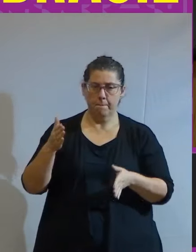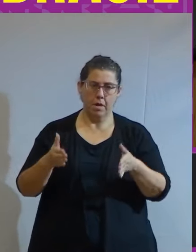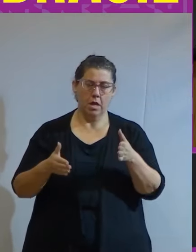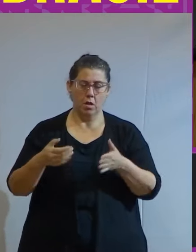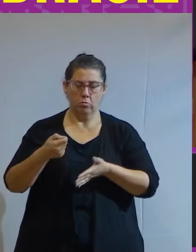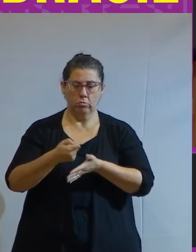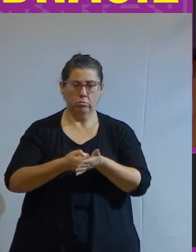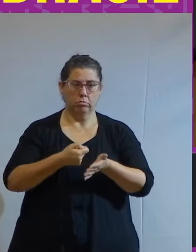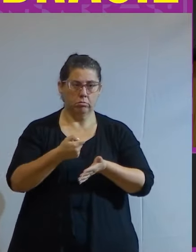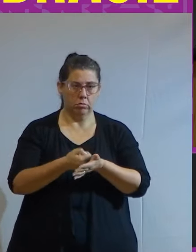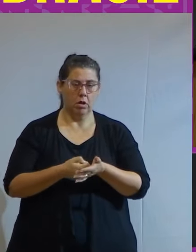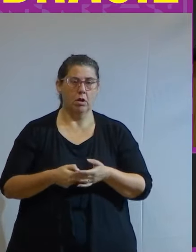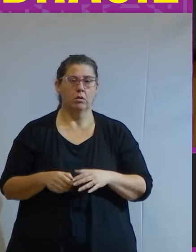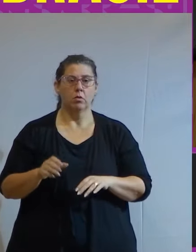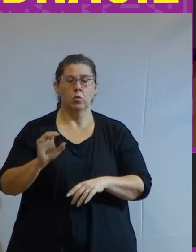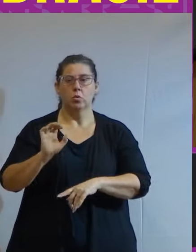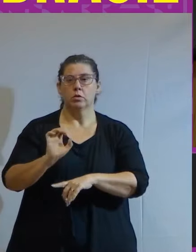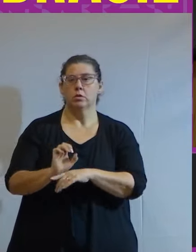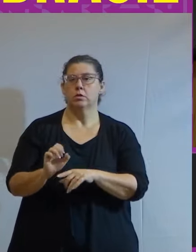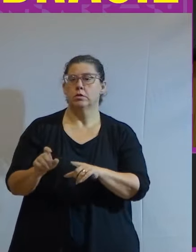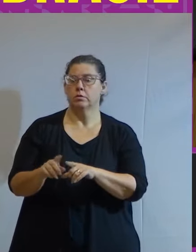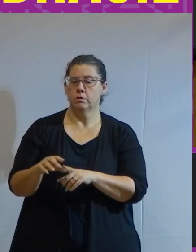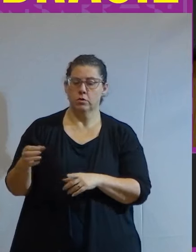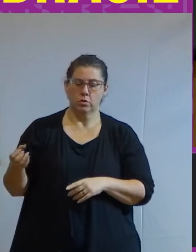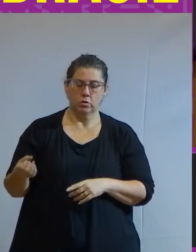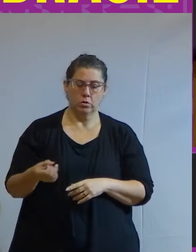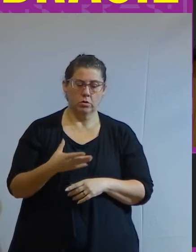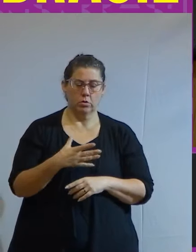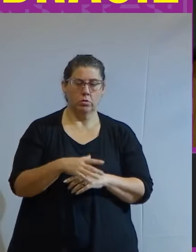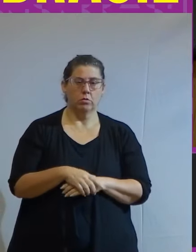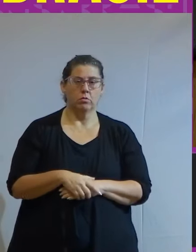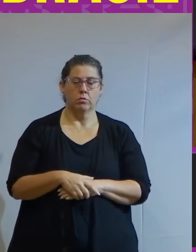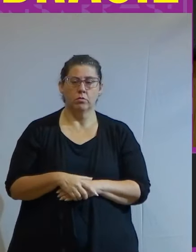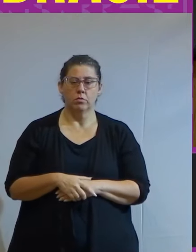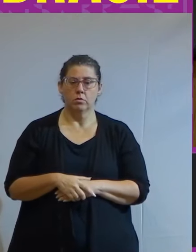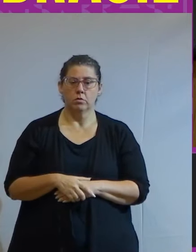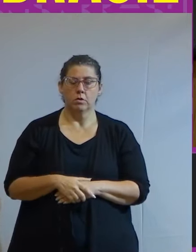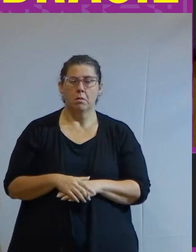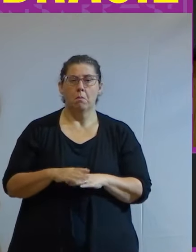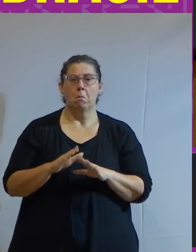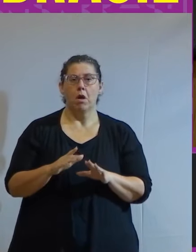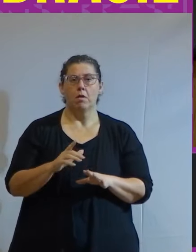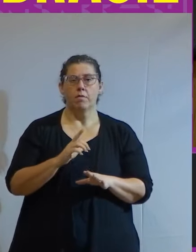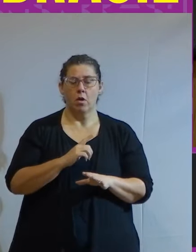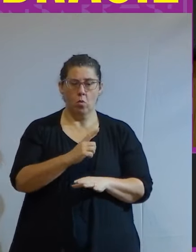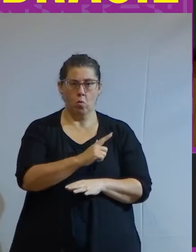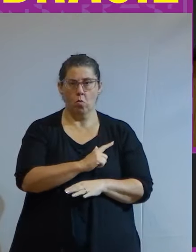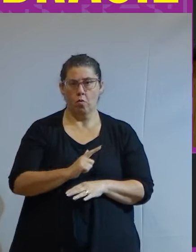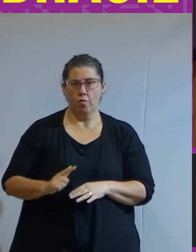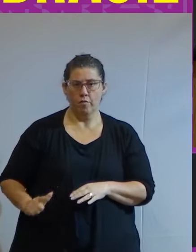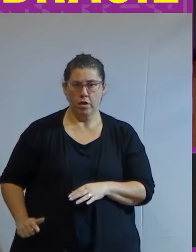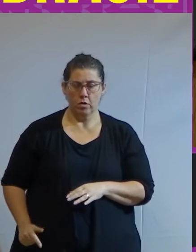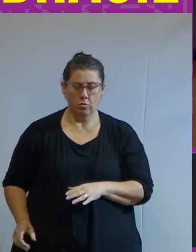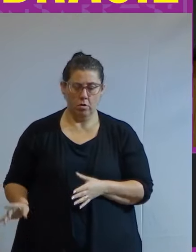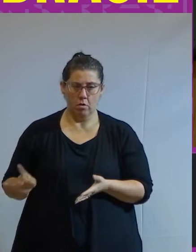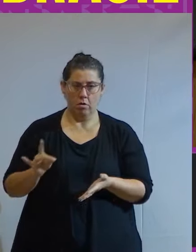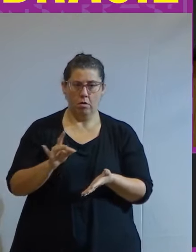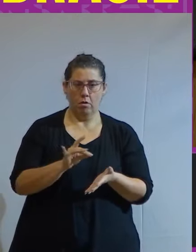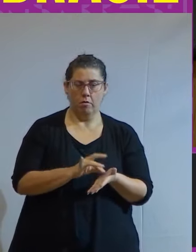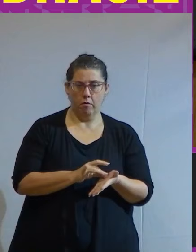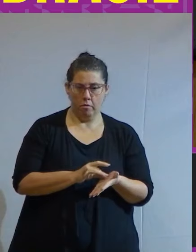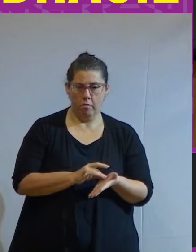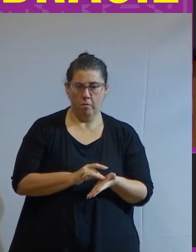militar o Estado novo lá do Vargas e tal mas ter um governo efetivamente com